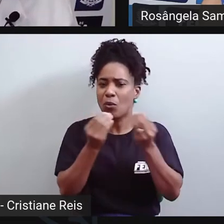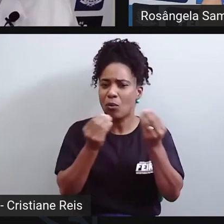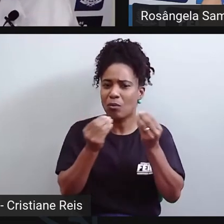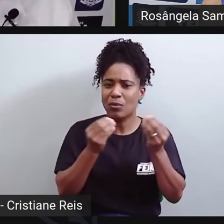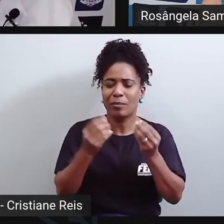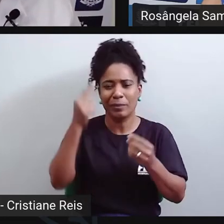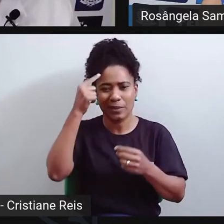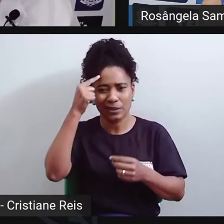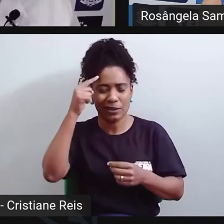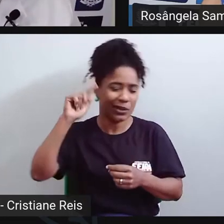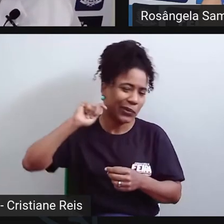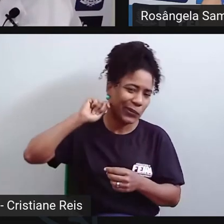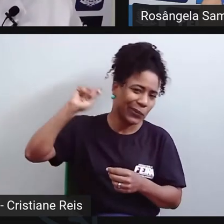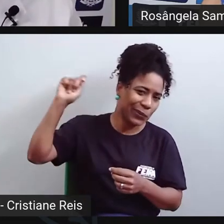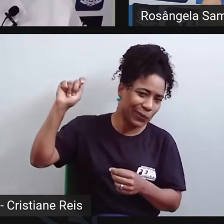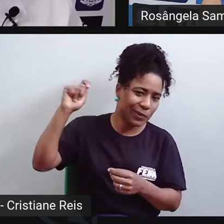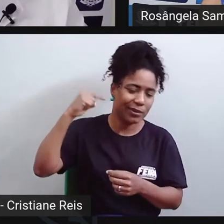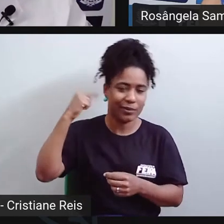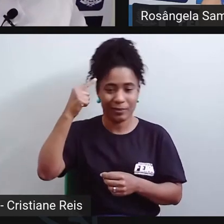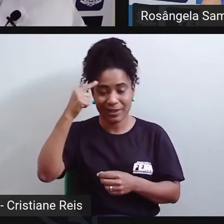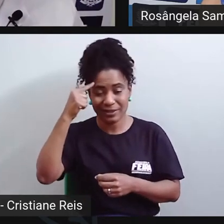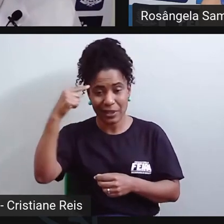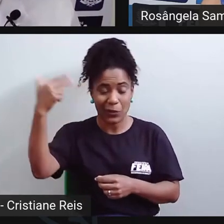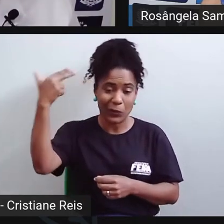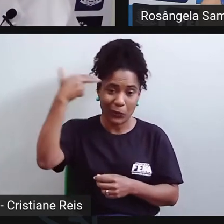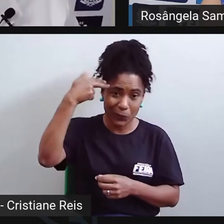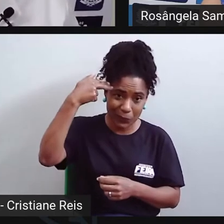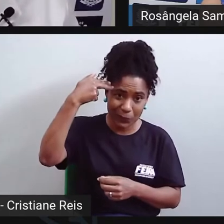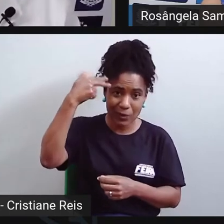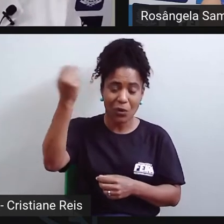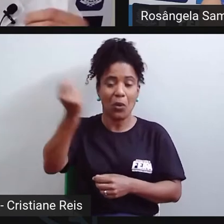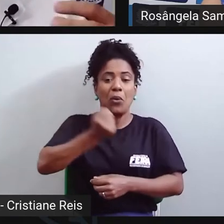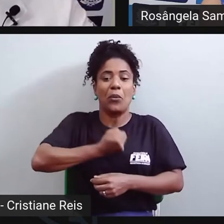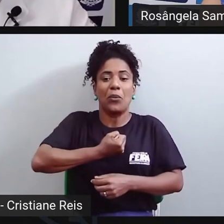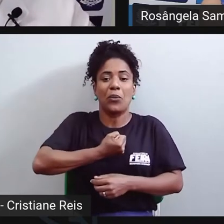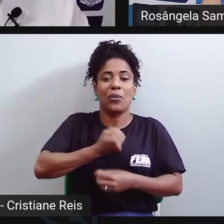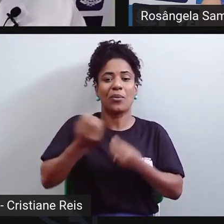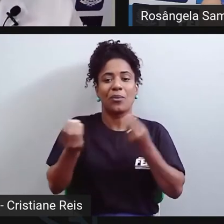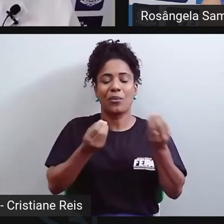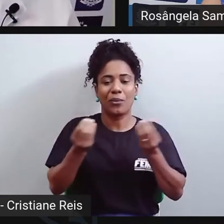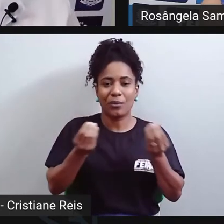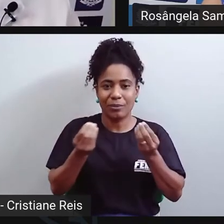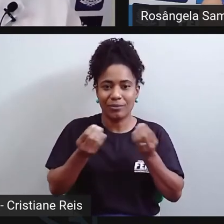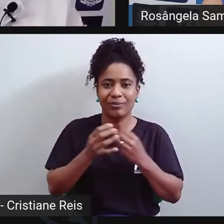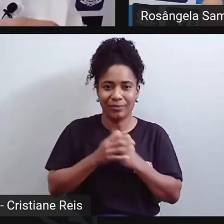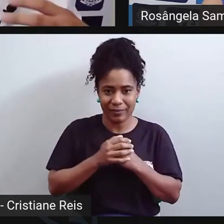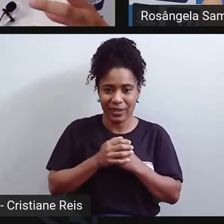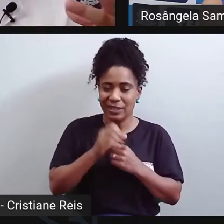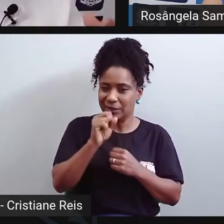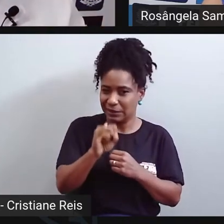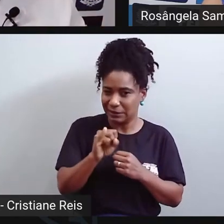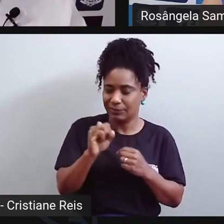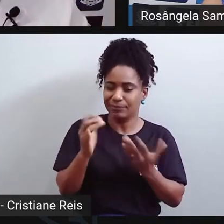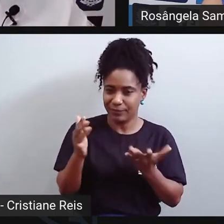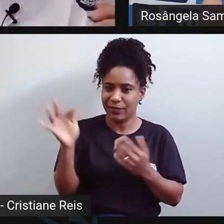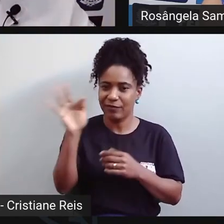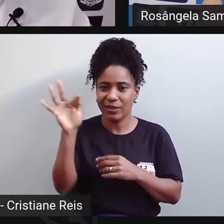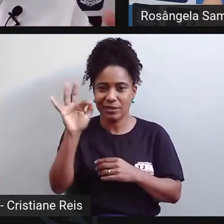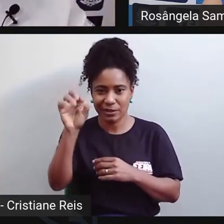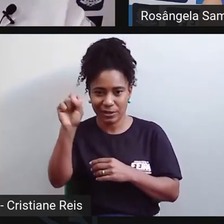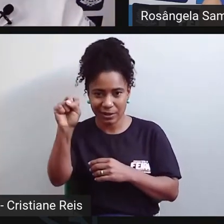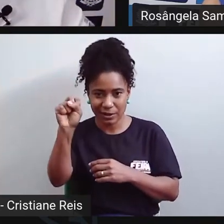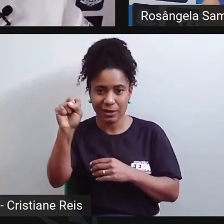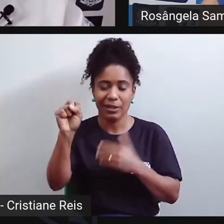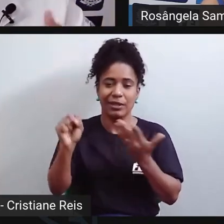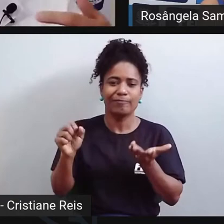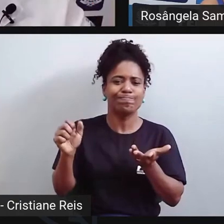situação? E vou além. Aqui em Feira de Santana, se a pessoa está passando por alguma questão, se a pessoa conhece